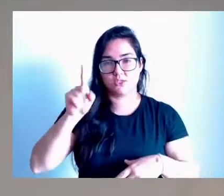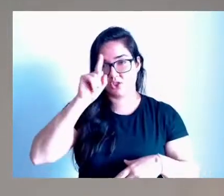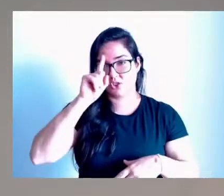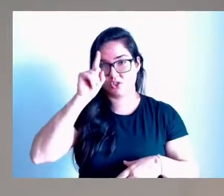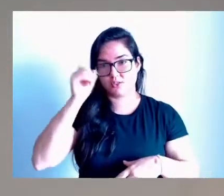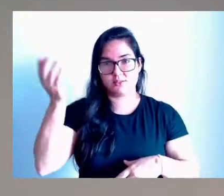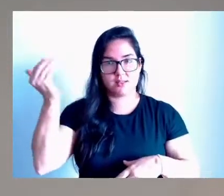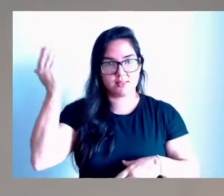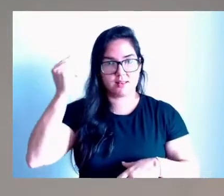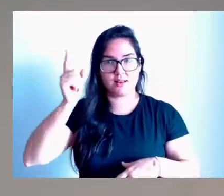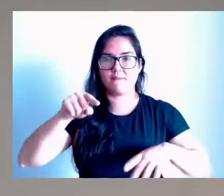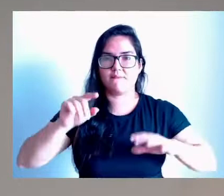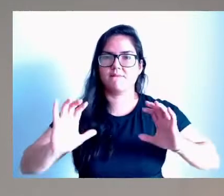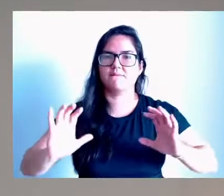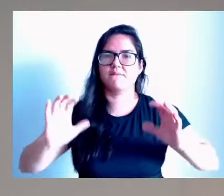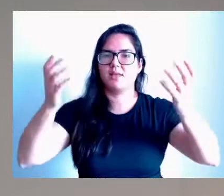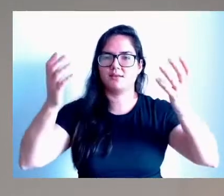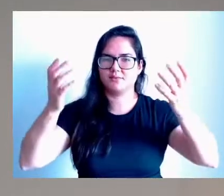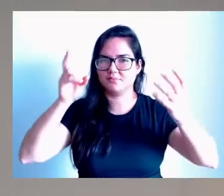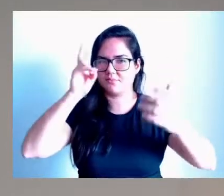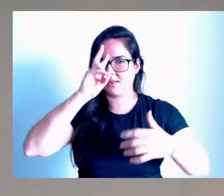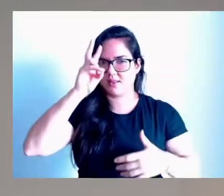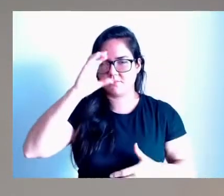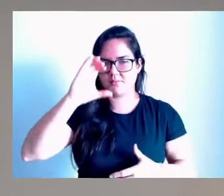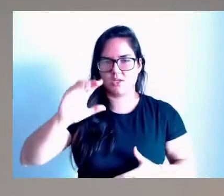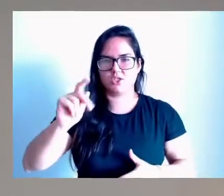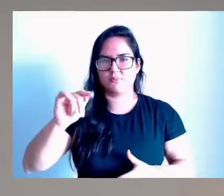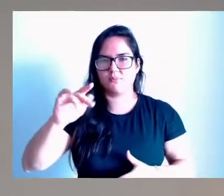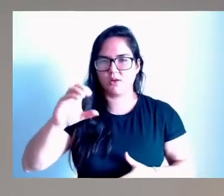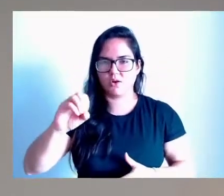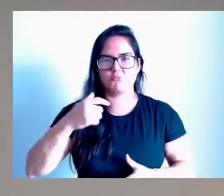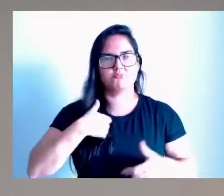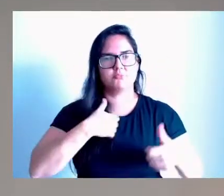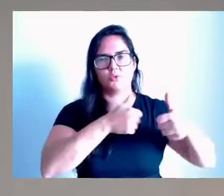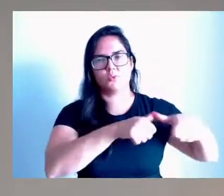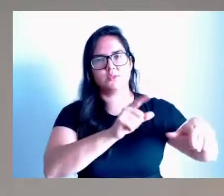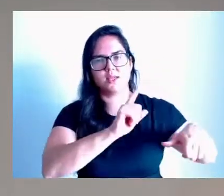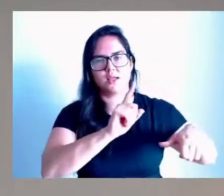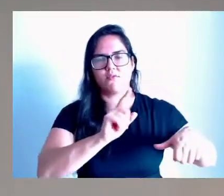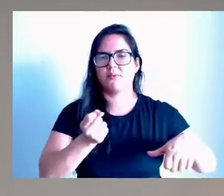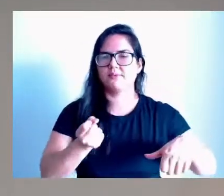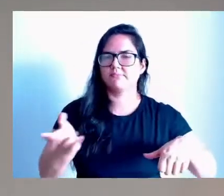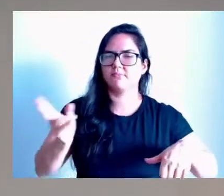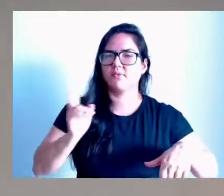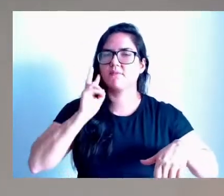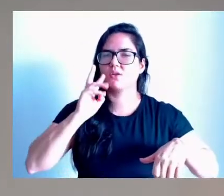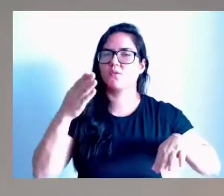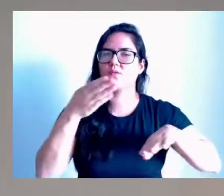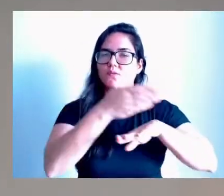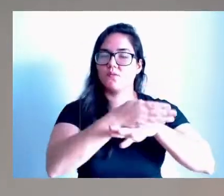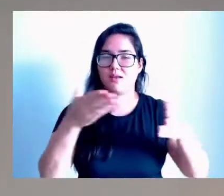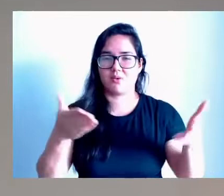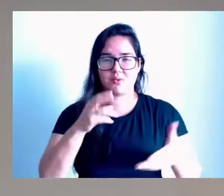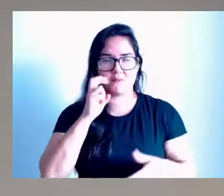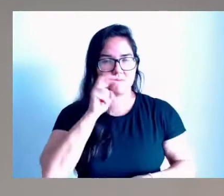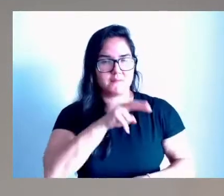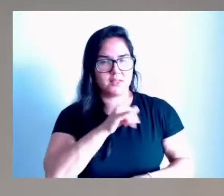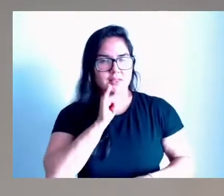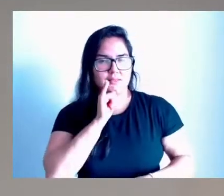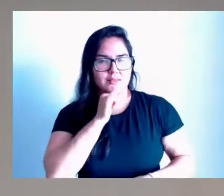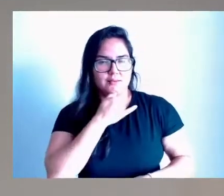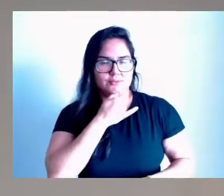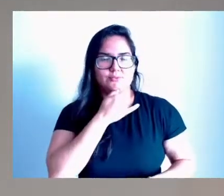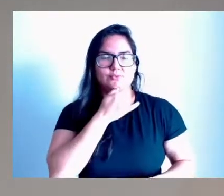festa, virou do Chapecó. Eu não estava lá presente, mas você, Vossa Excelência, o outro vereador estava lá presente, e agora a gente vê aquela tristeza lá, como foi.